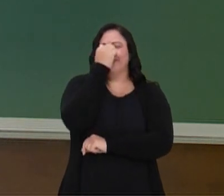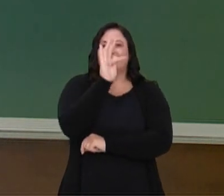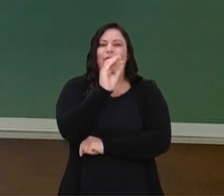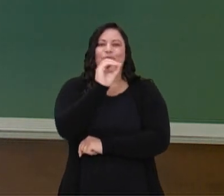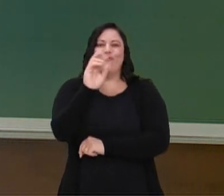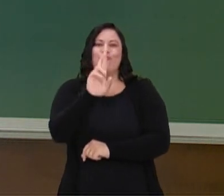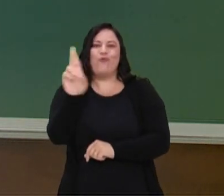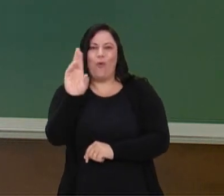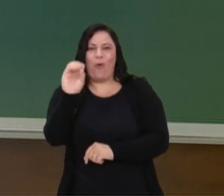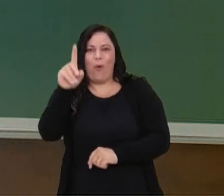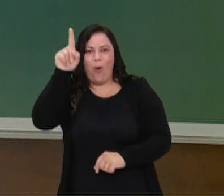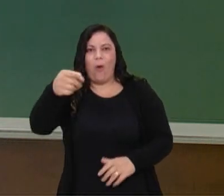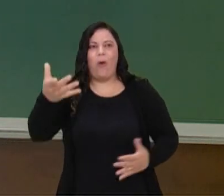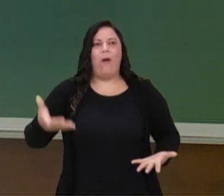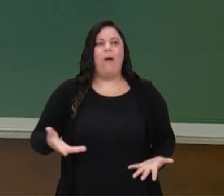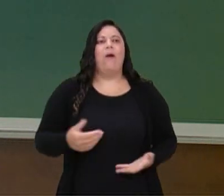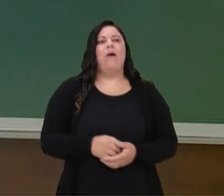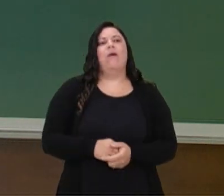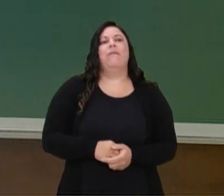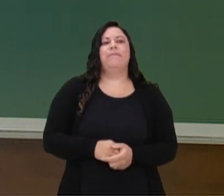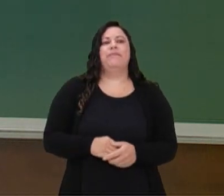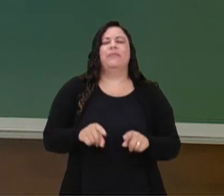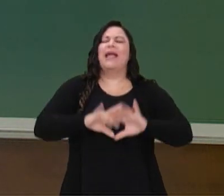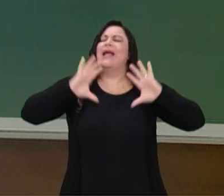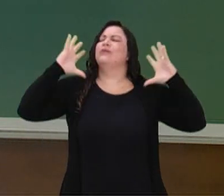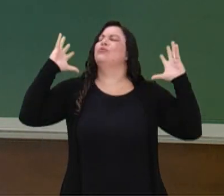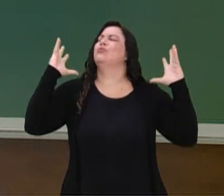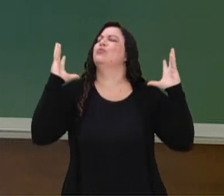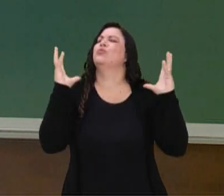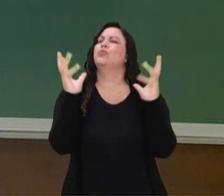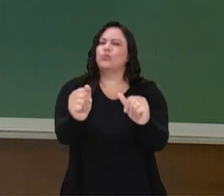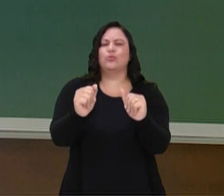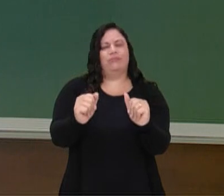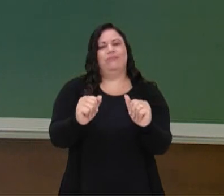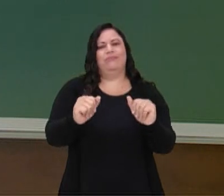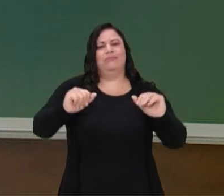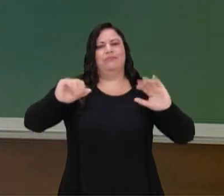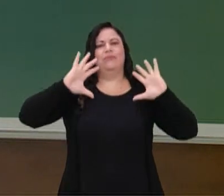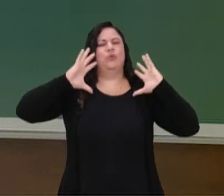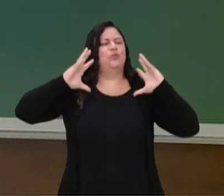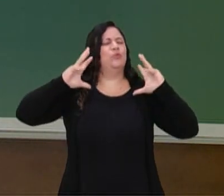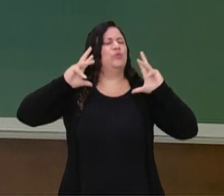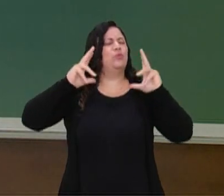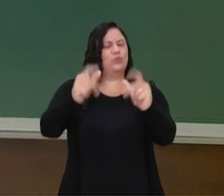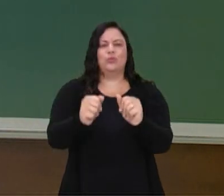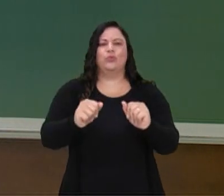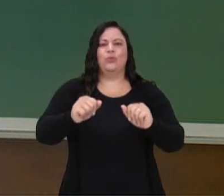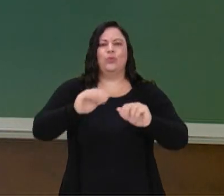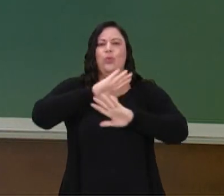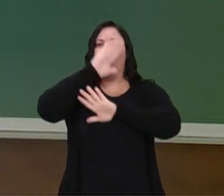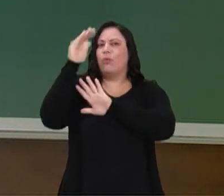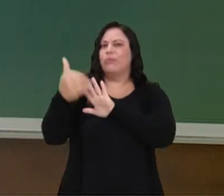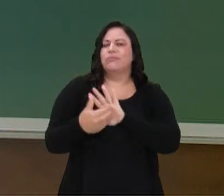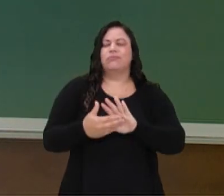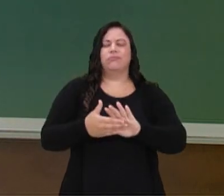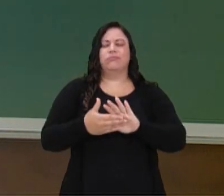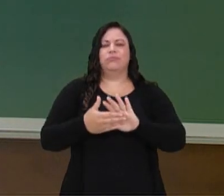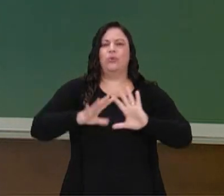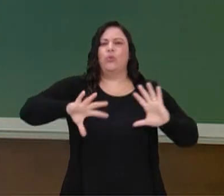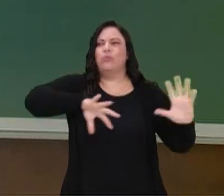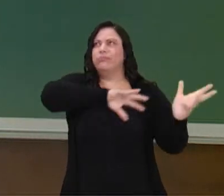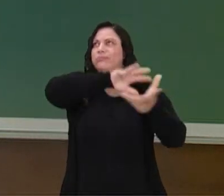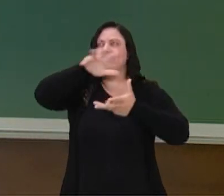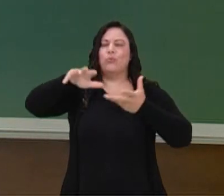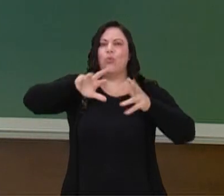O forró, que eu costumo dizer, que o forró é de todo o mundo, não é só do Nordeste, né? Ele abraça mesmo